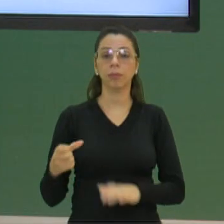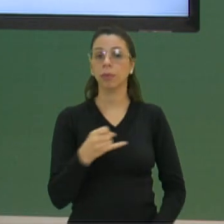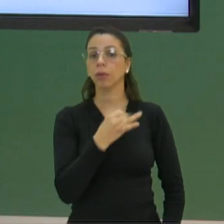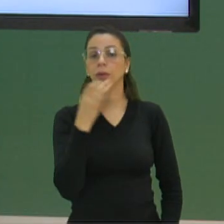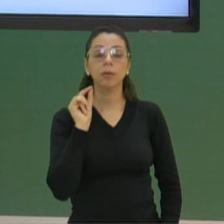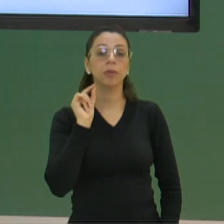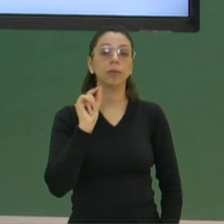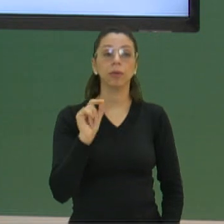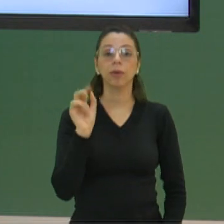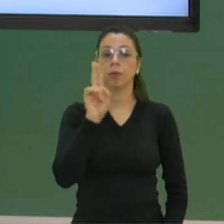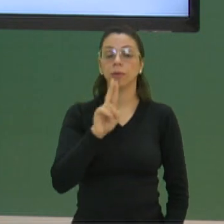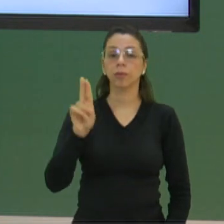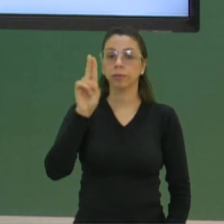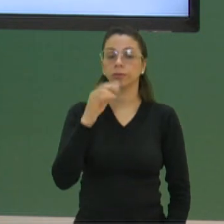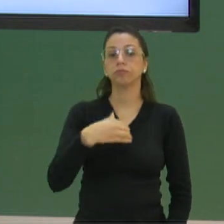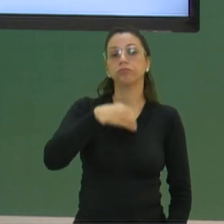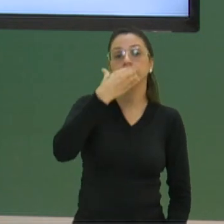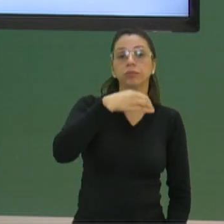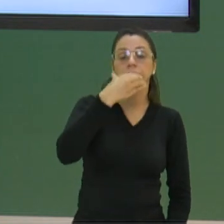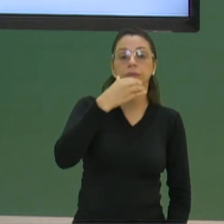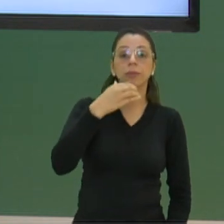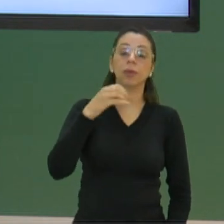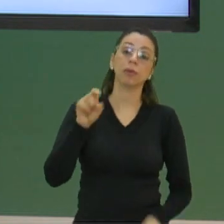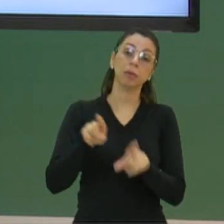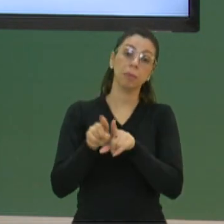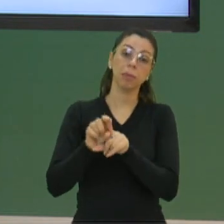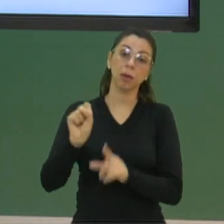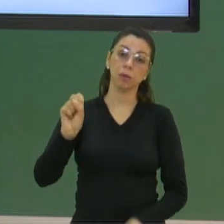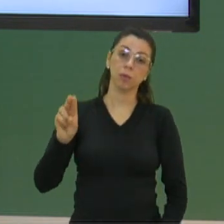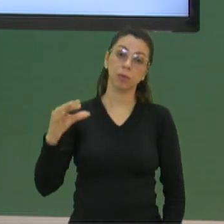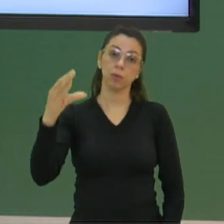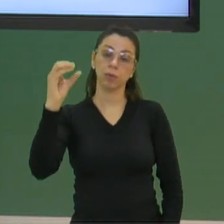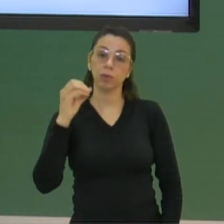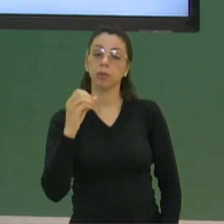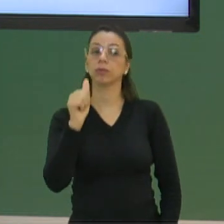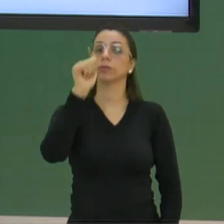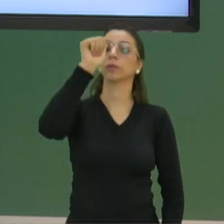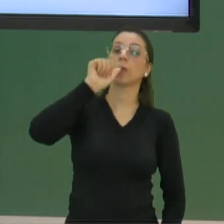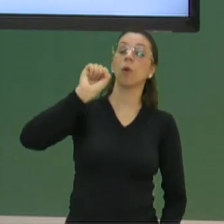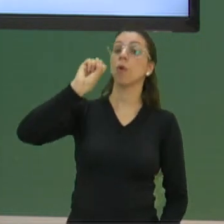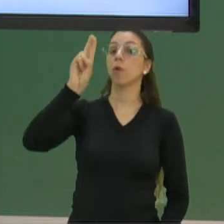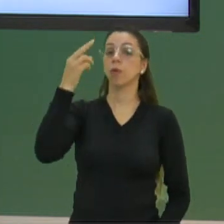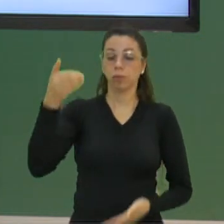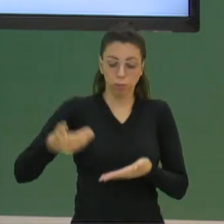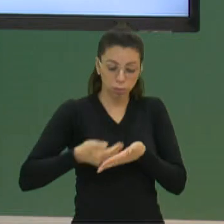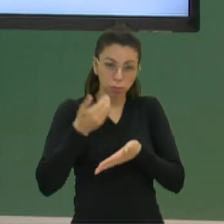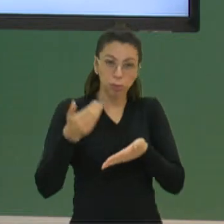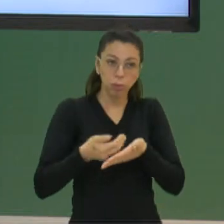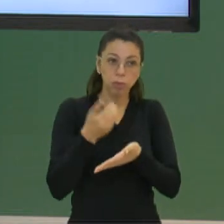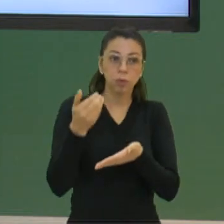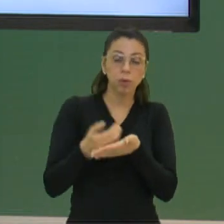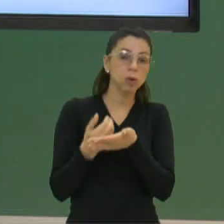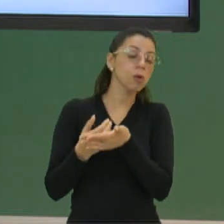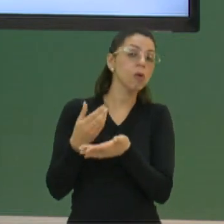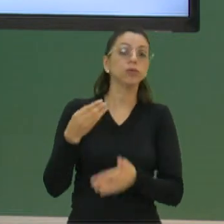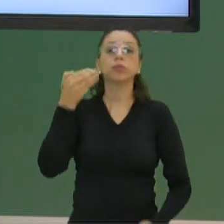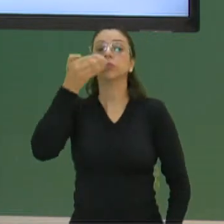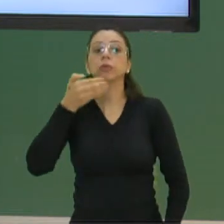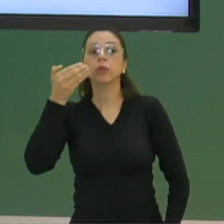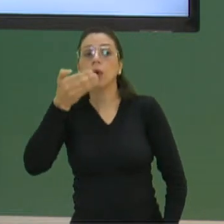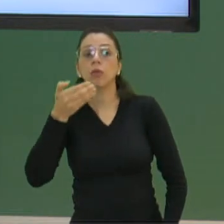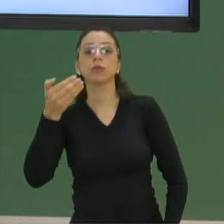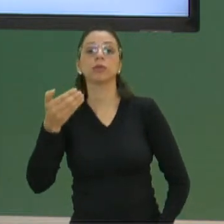deles a gente consome na forma de frutos, de sucos. Ou então de sopas. Ou então de compotas ou conservas.